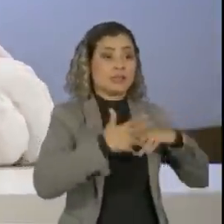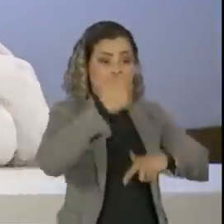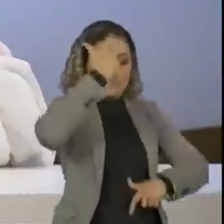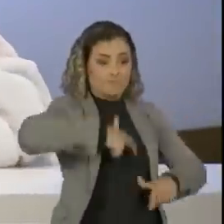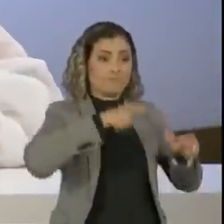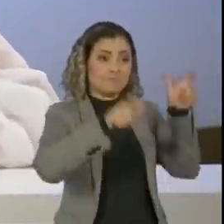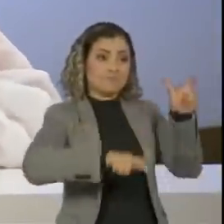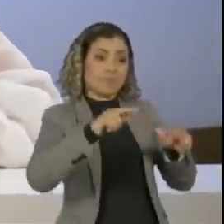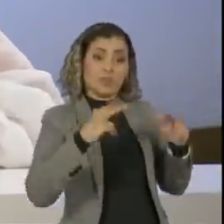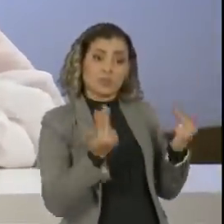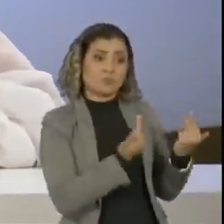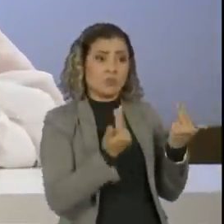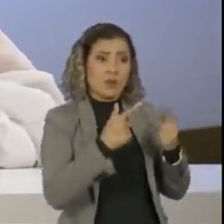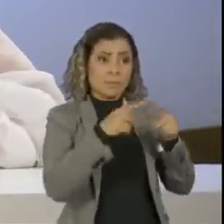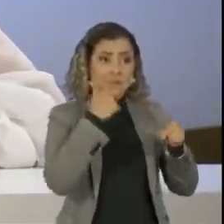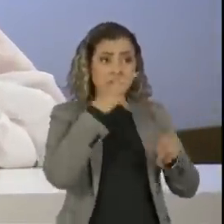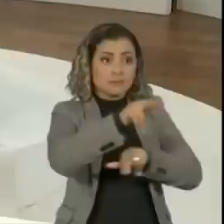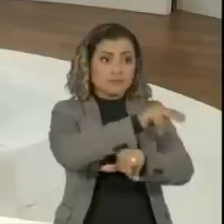somos tratados de forma diversa, infelizmente.